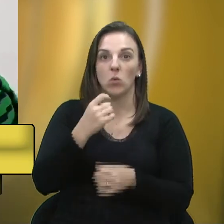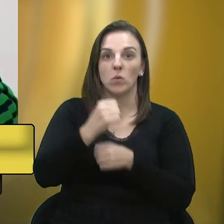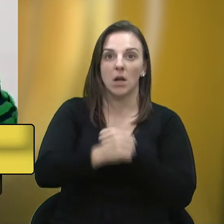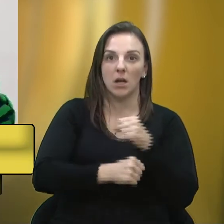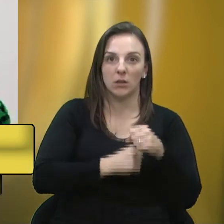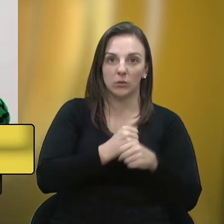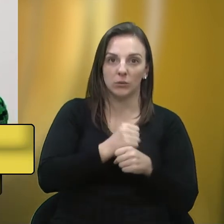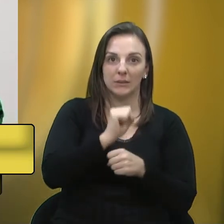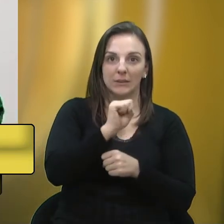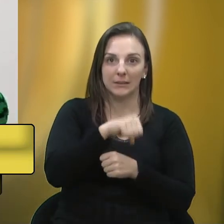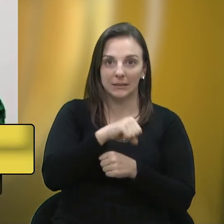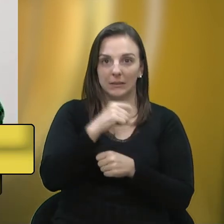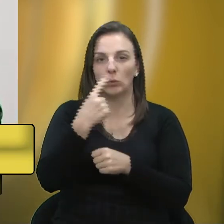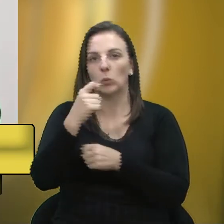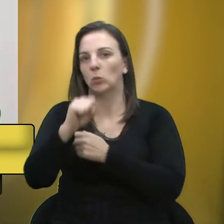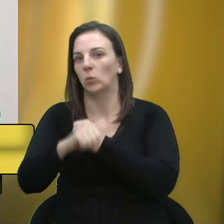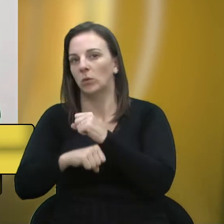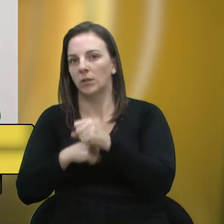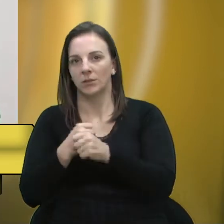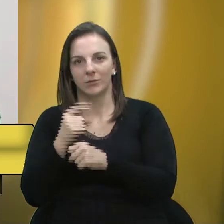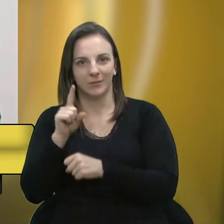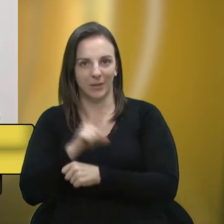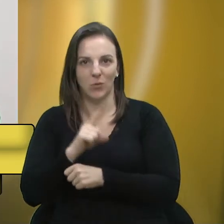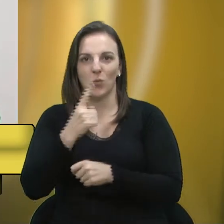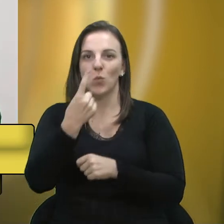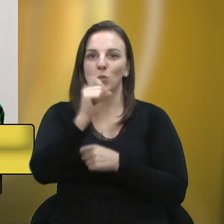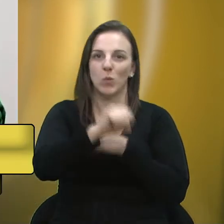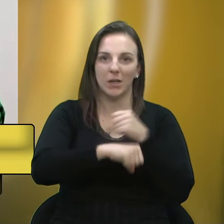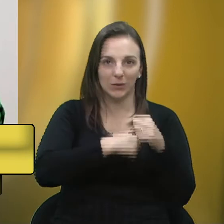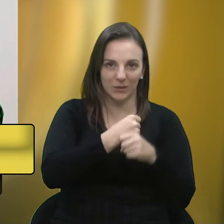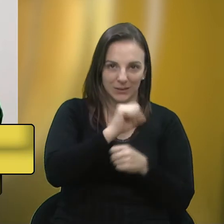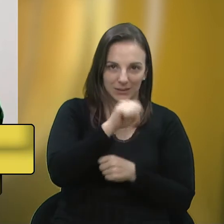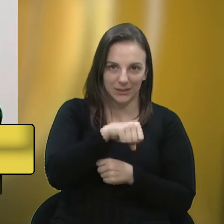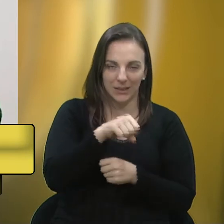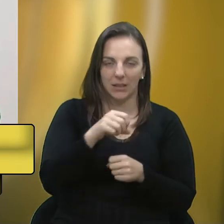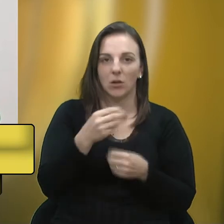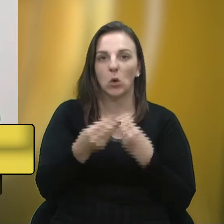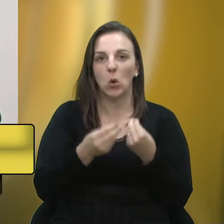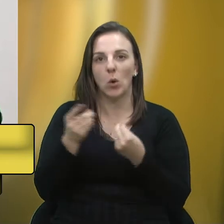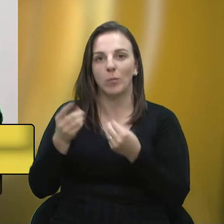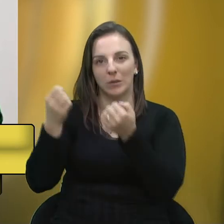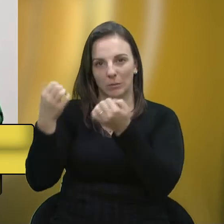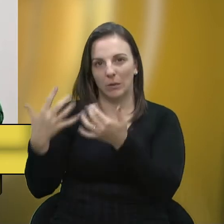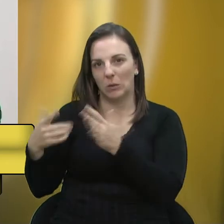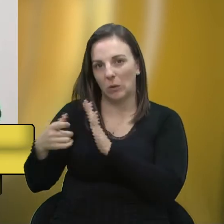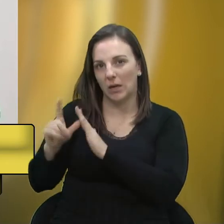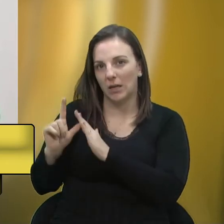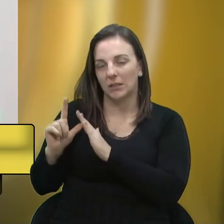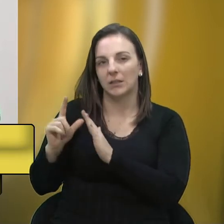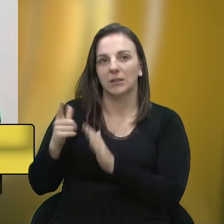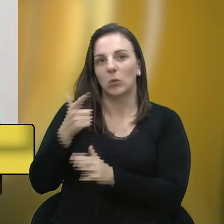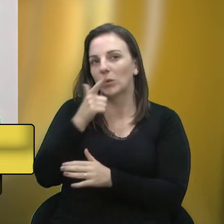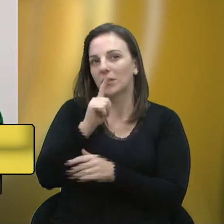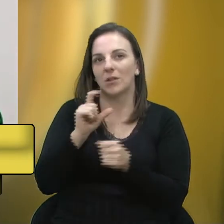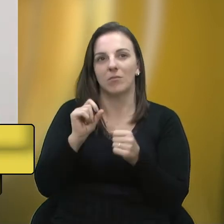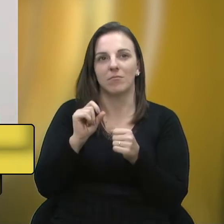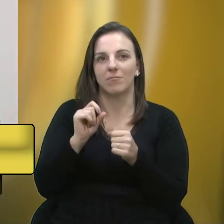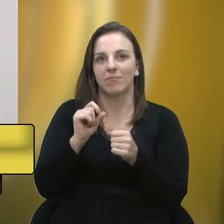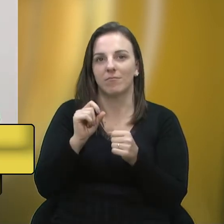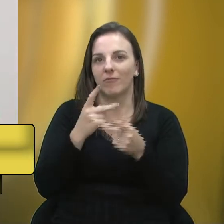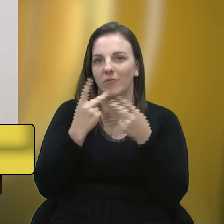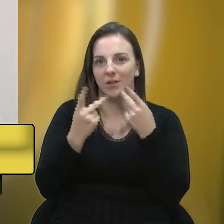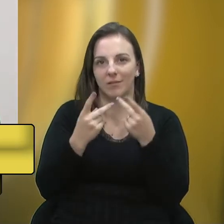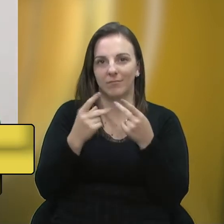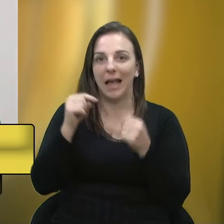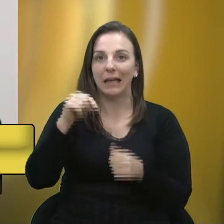tivemos êxito no nosso pleito de um Refis Caxias. Aqui, entre pagar o IPTU, comprar o